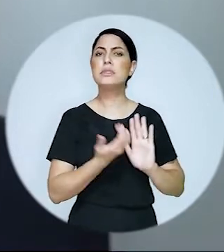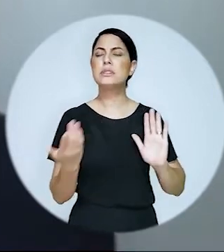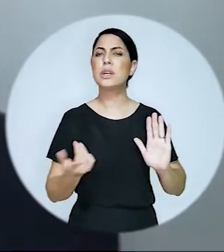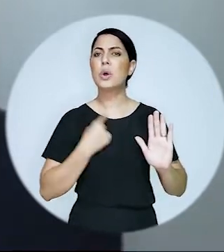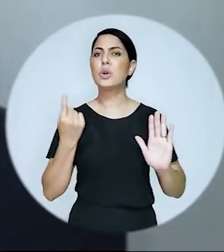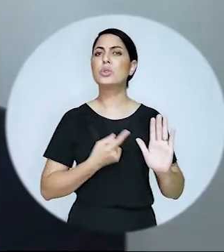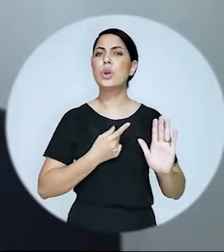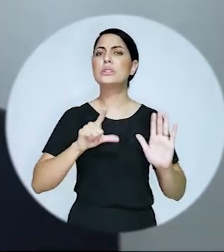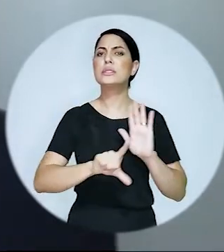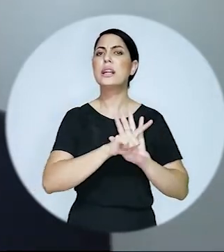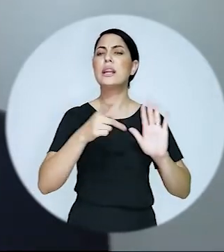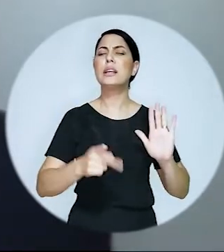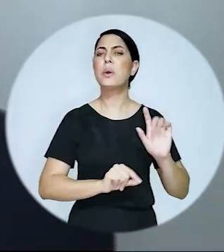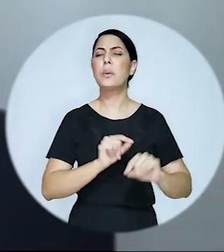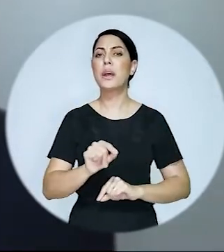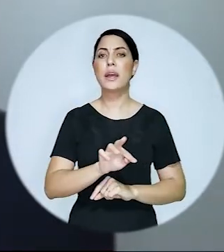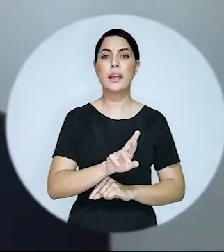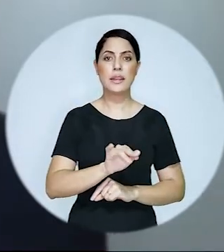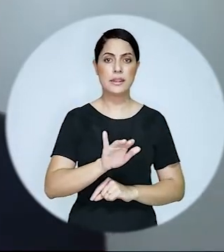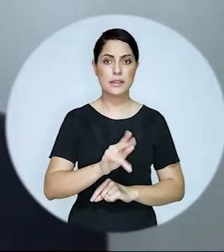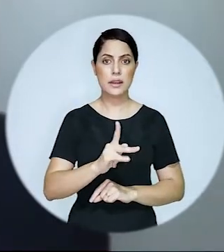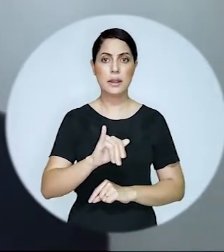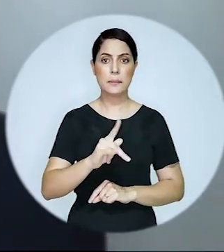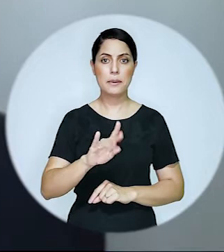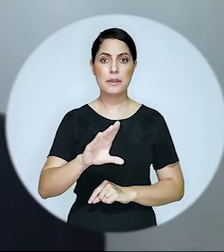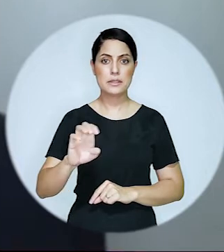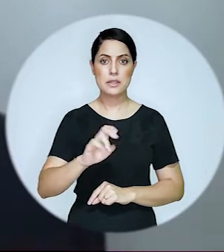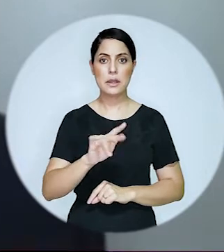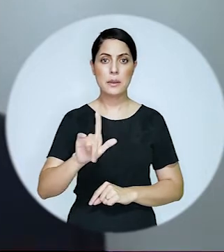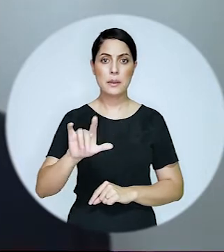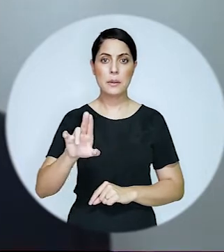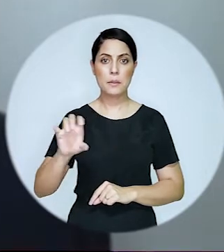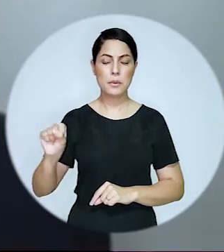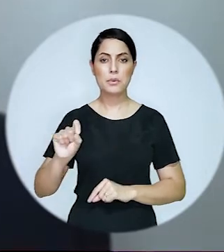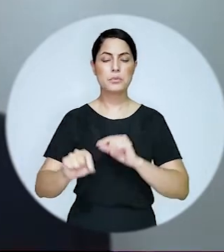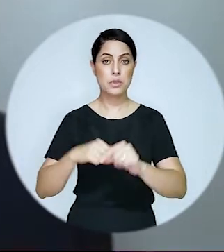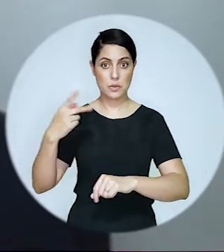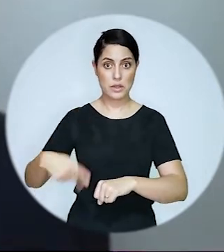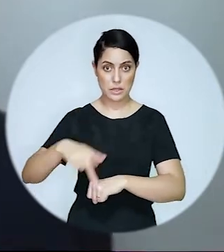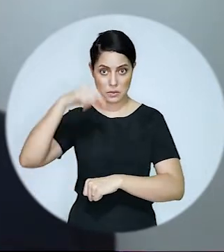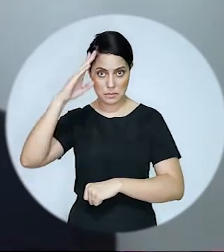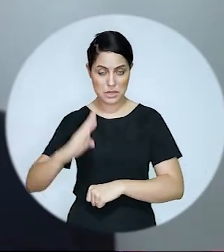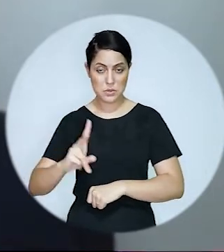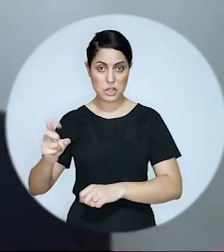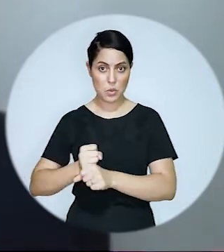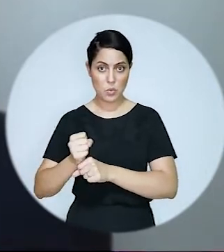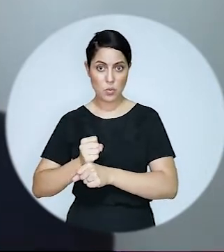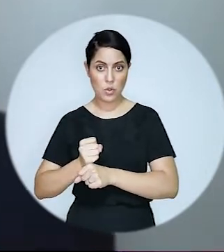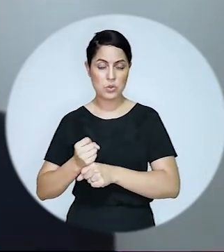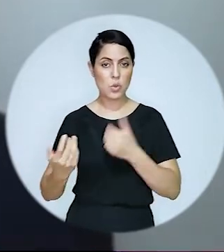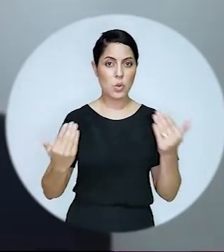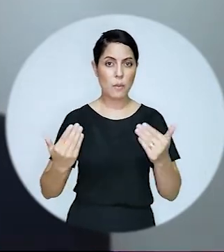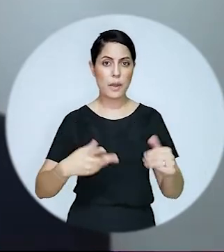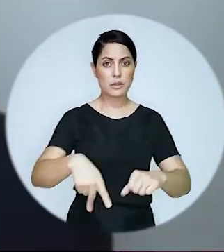lei é, como se costuma dizer, TRIPS Plus. Nós oferecemos aos titulares de propriedade intelectual mais garantias do que